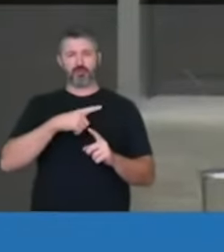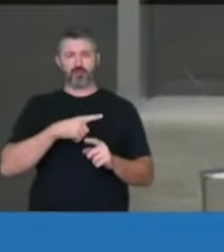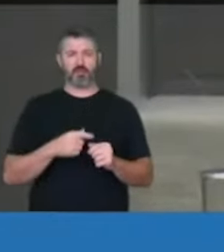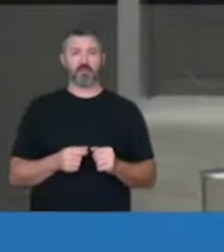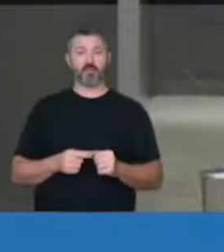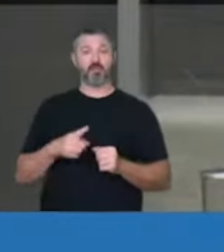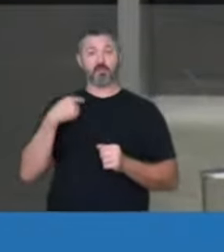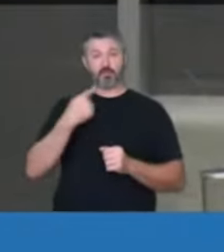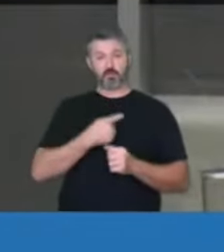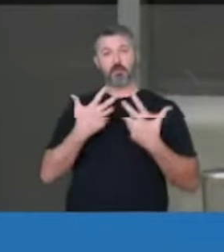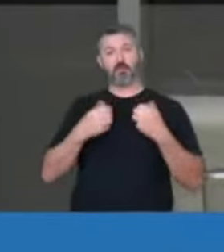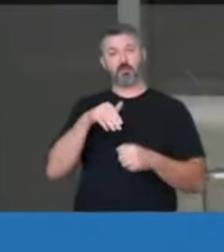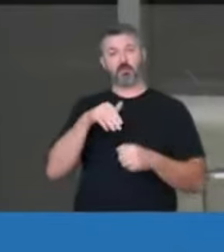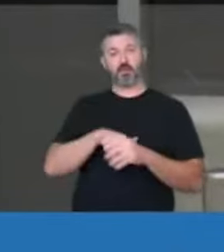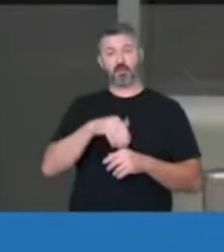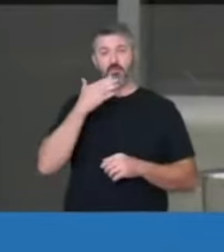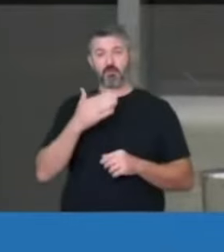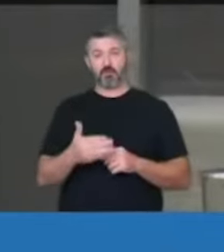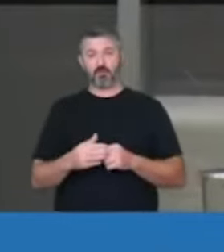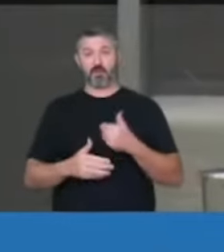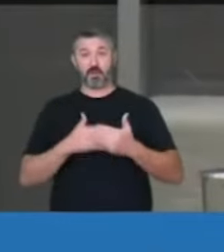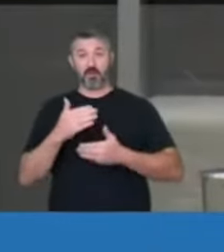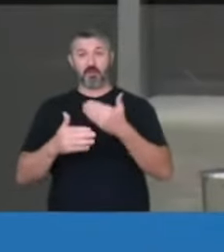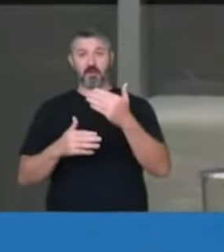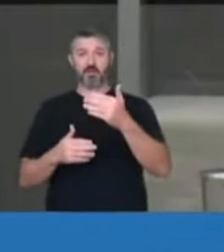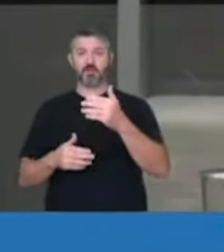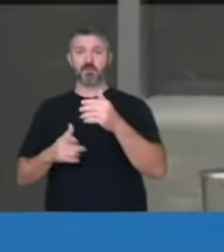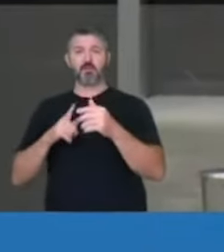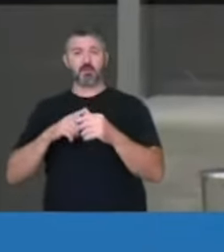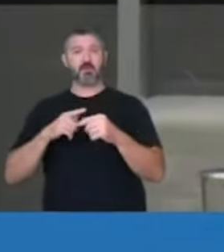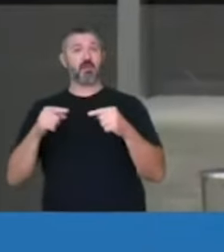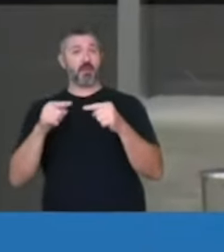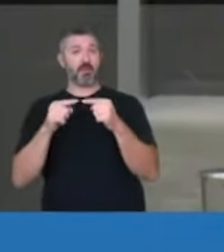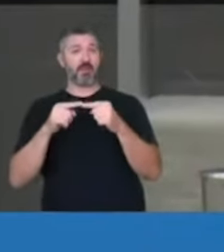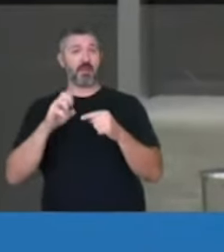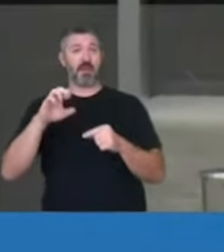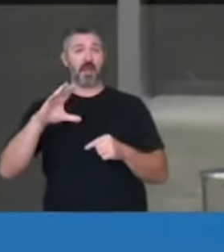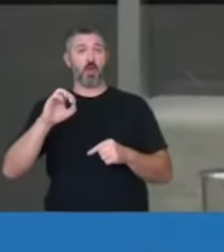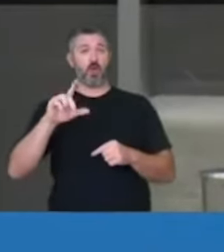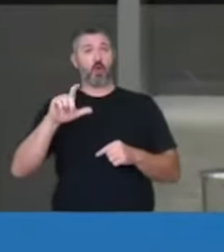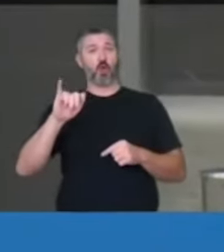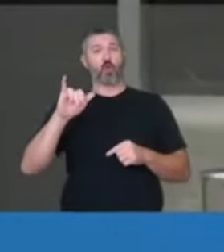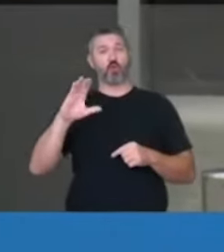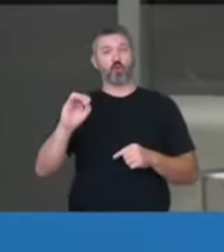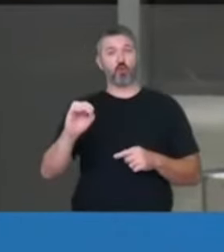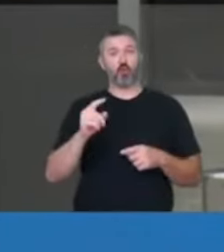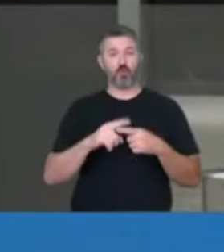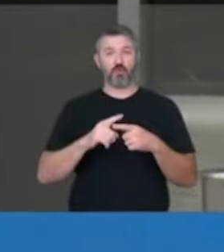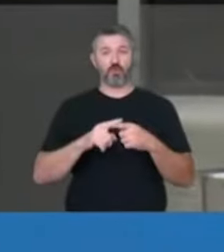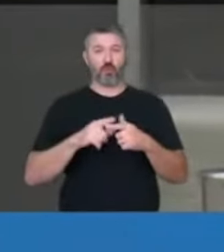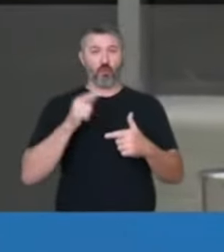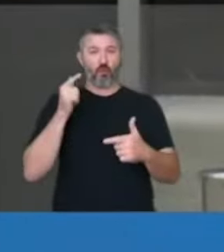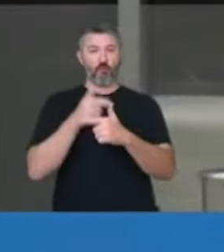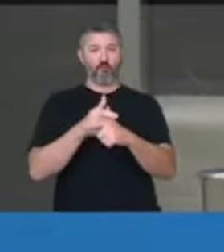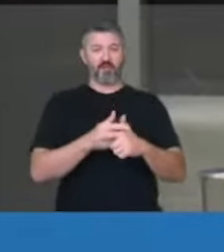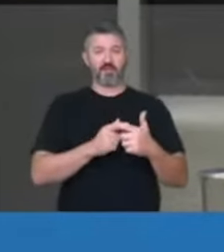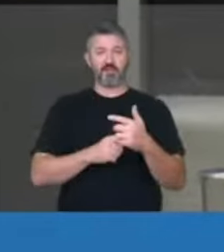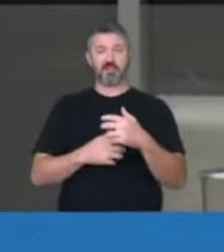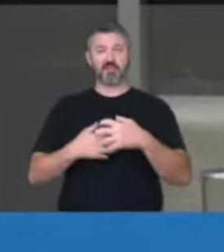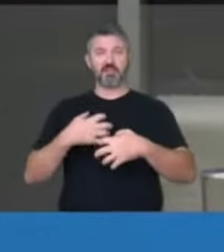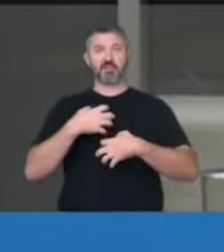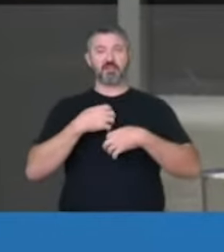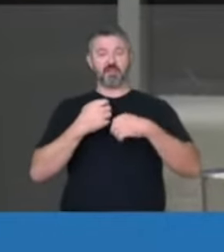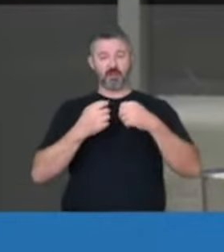vamos votar a favor. É um avanço. Tem a ver com a ecologia, porque tudo que ofende a natureza humana e a